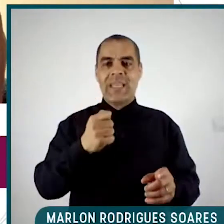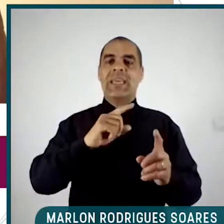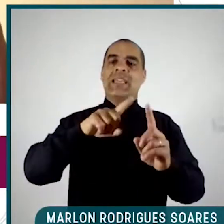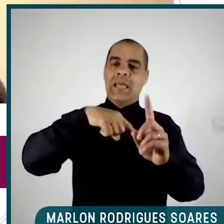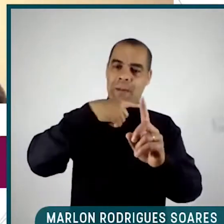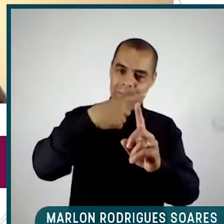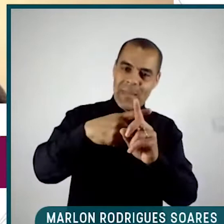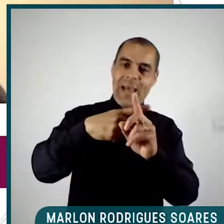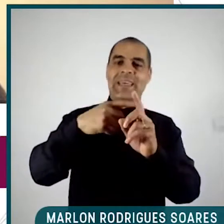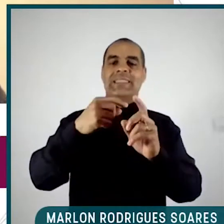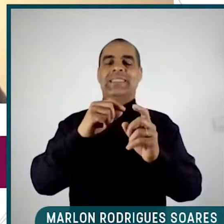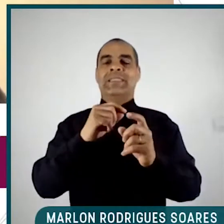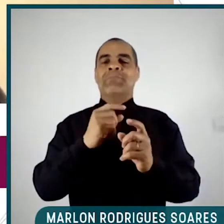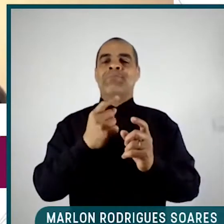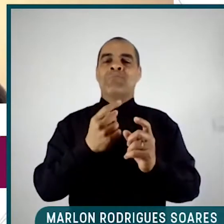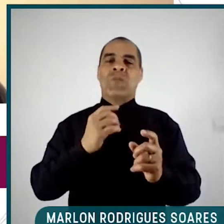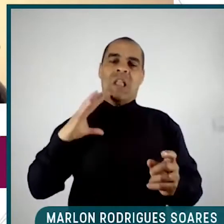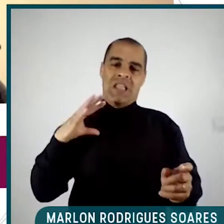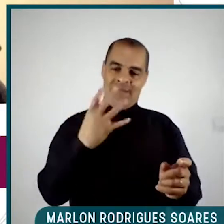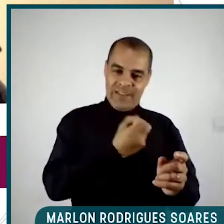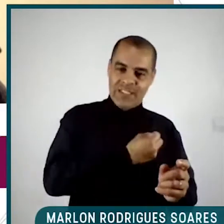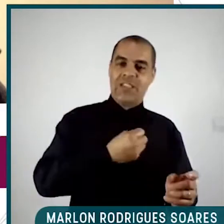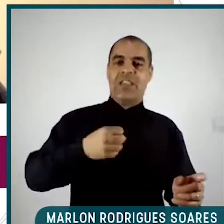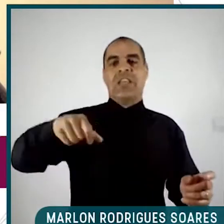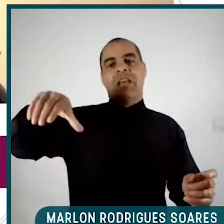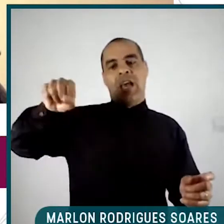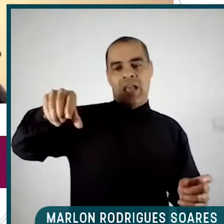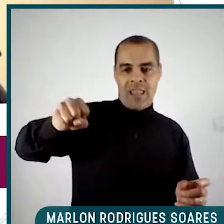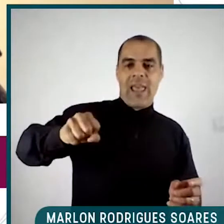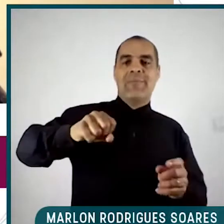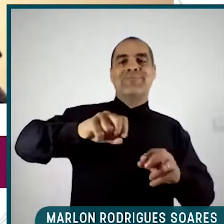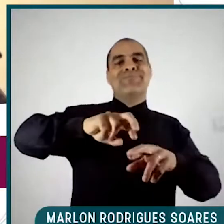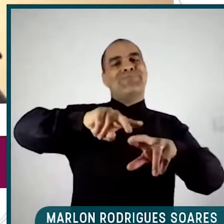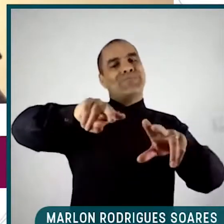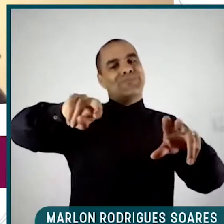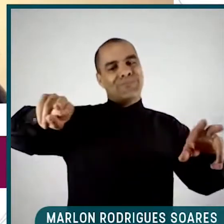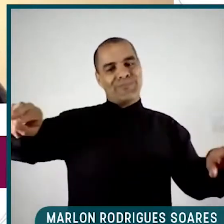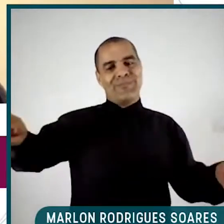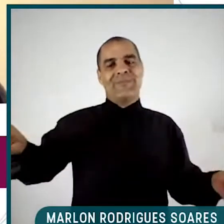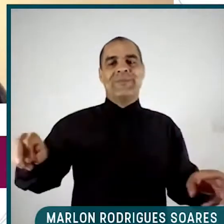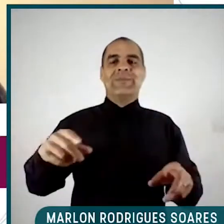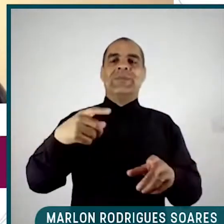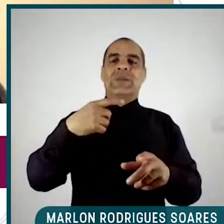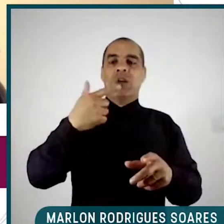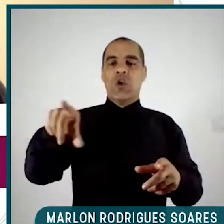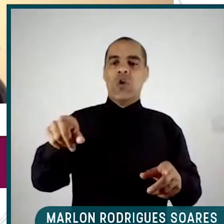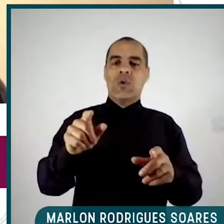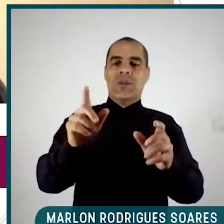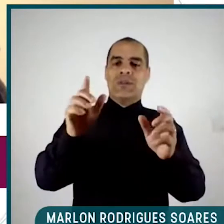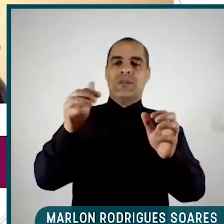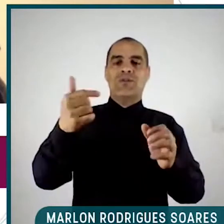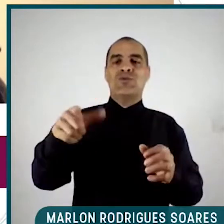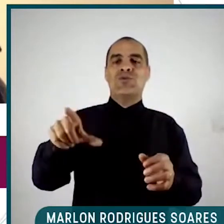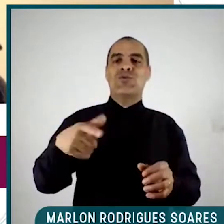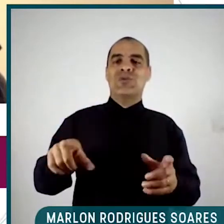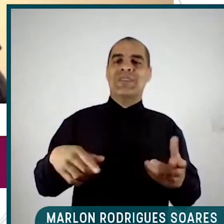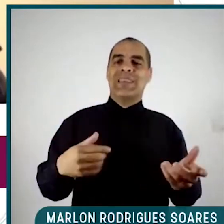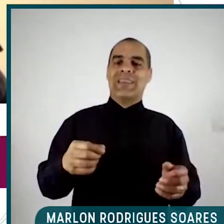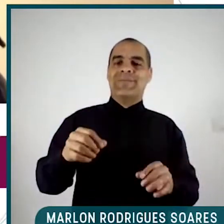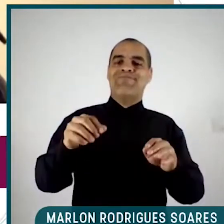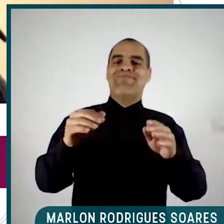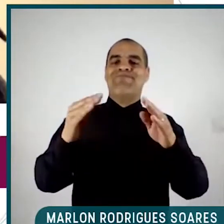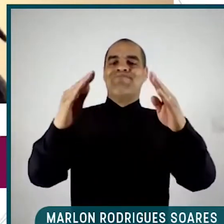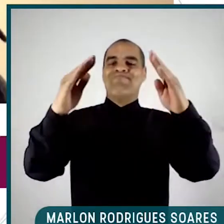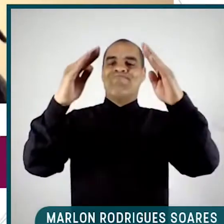lésbica, e tudo isso vai somatizando. E tem uma coisa que não existe, para finalizar, não existe hierarquia